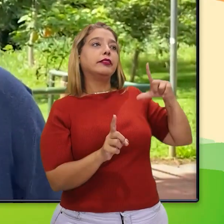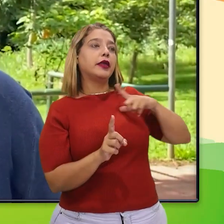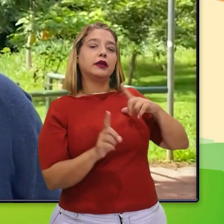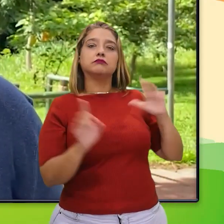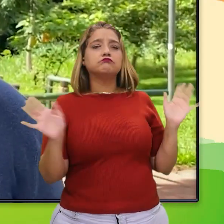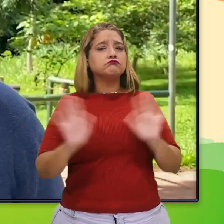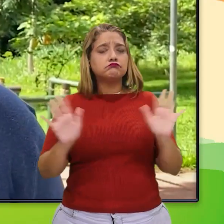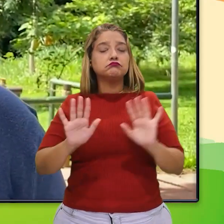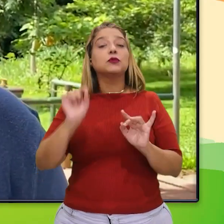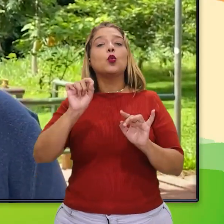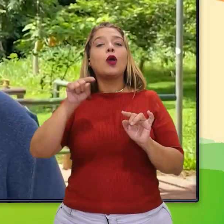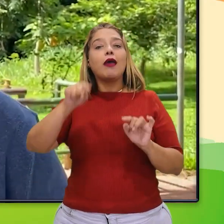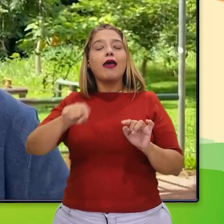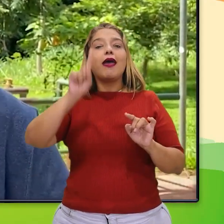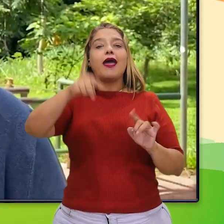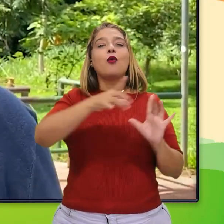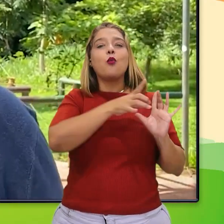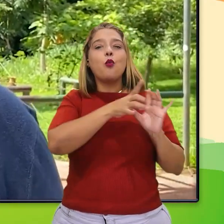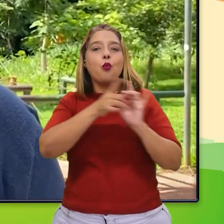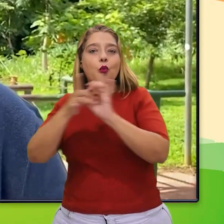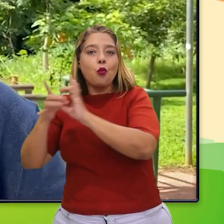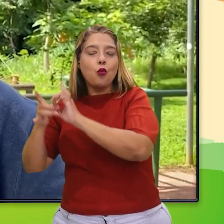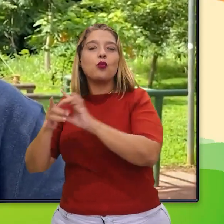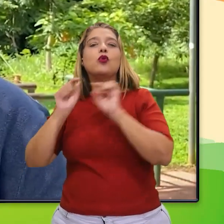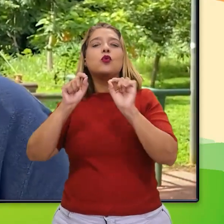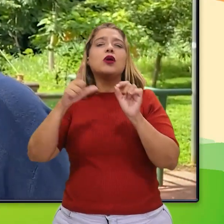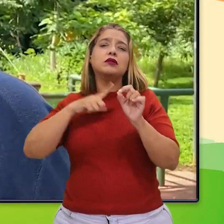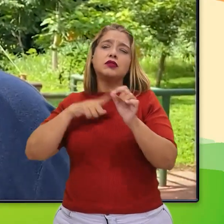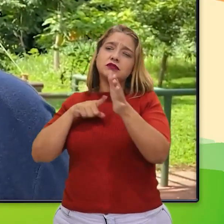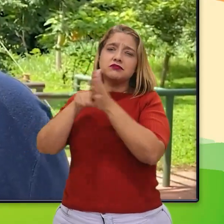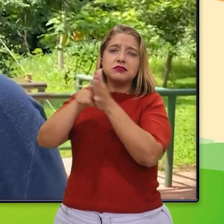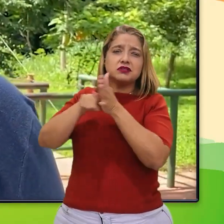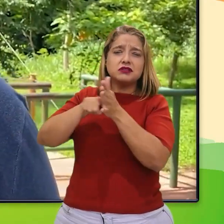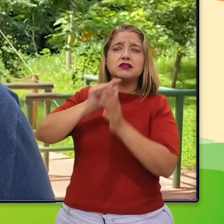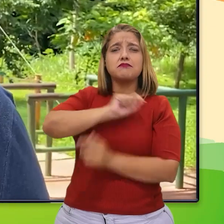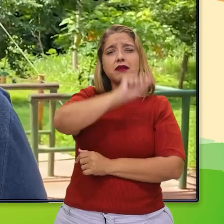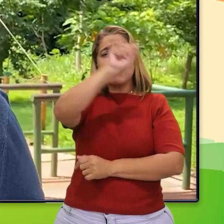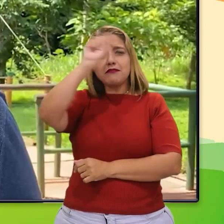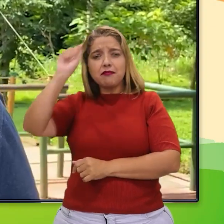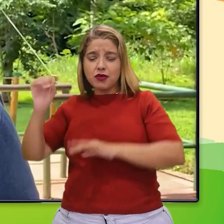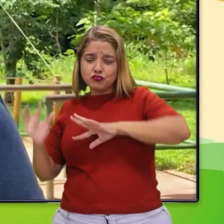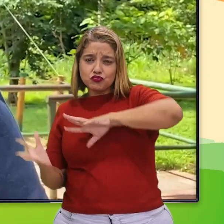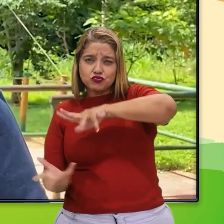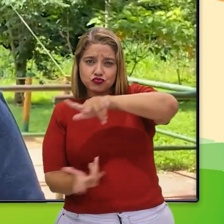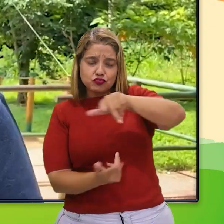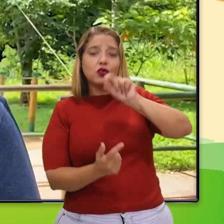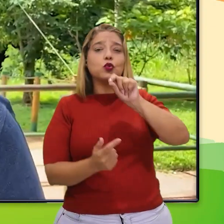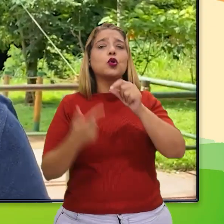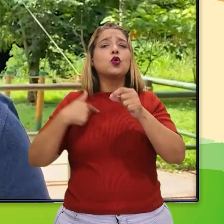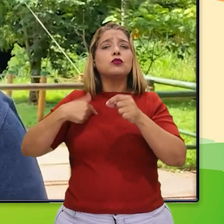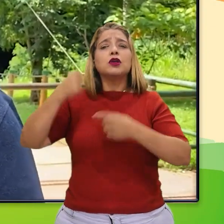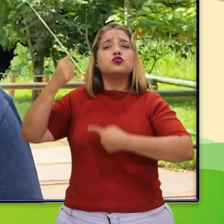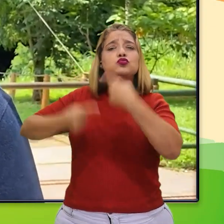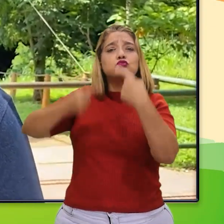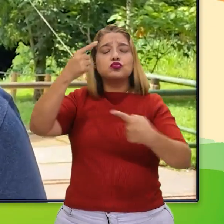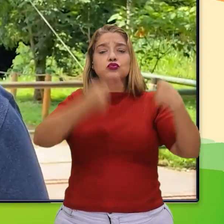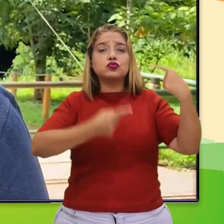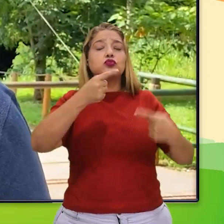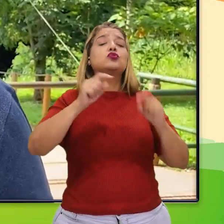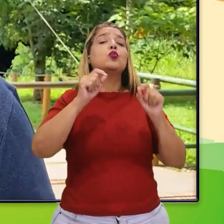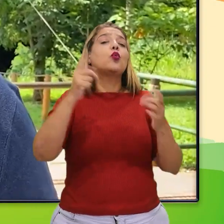Neste contexto, o Clube de Roma e vários pesquisadores pelo mundo começaram a discutir as consequências